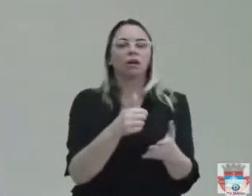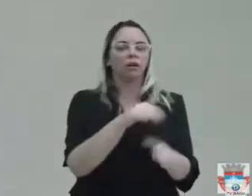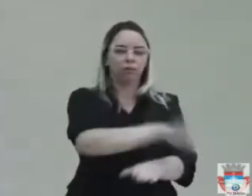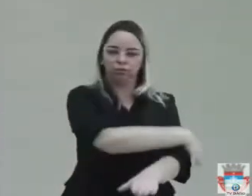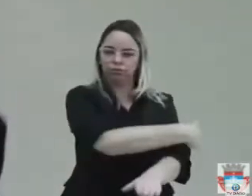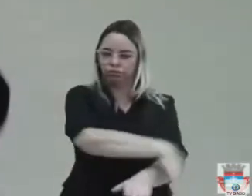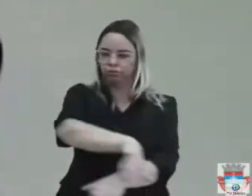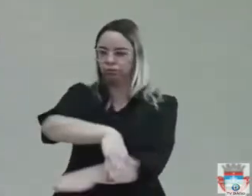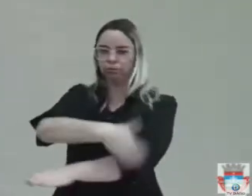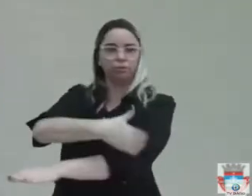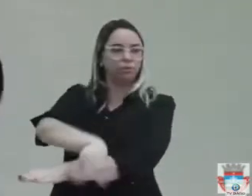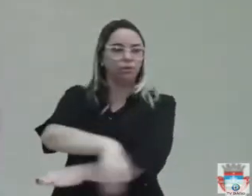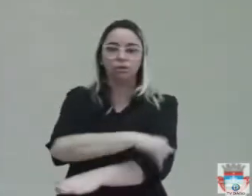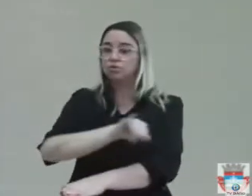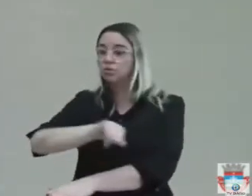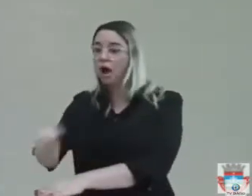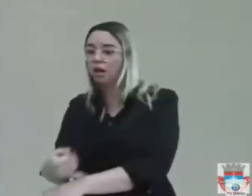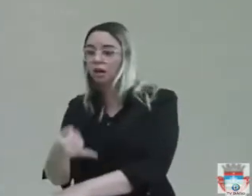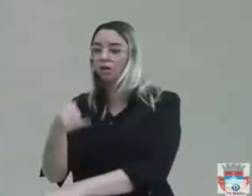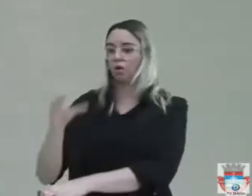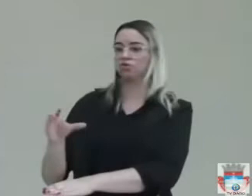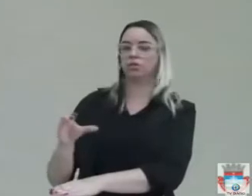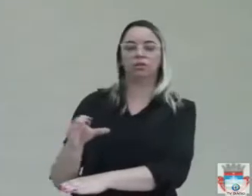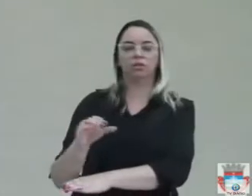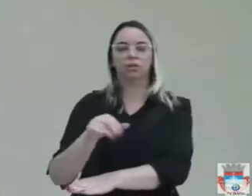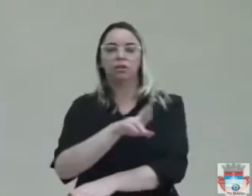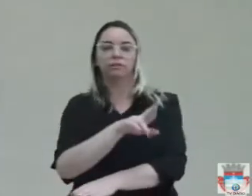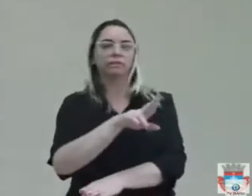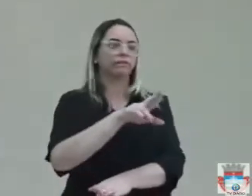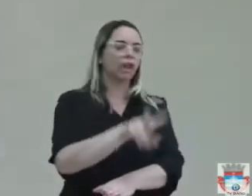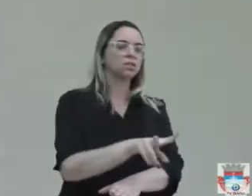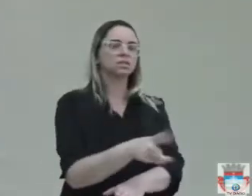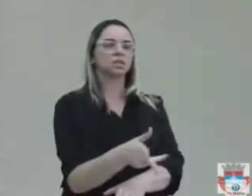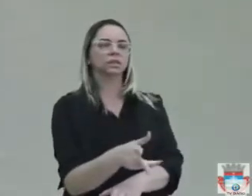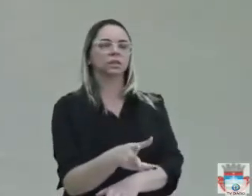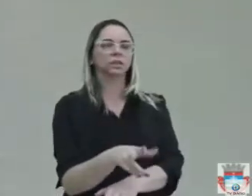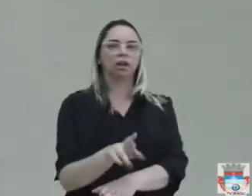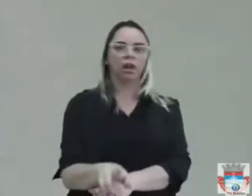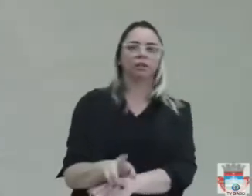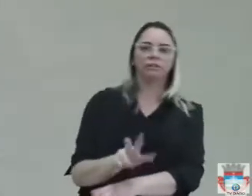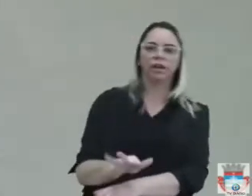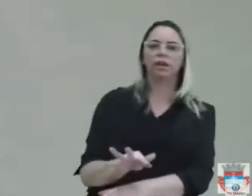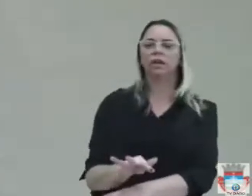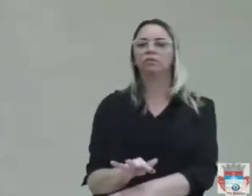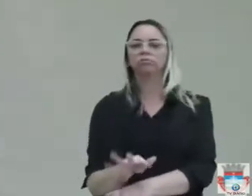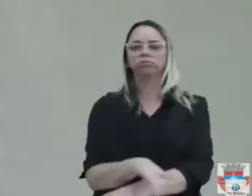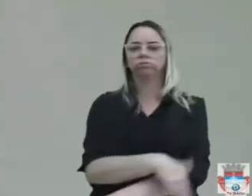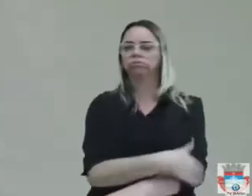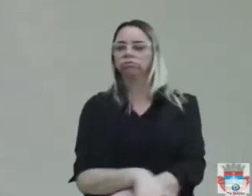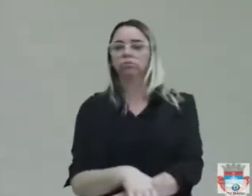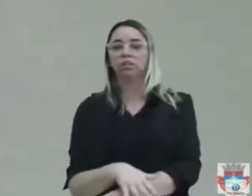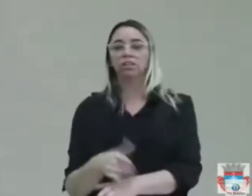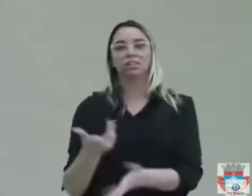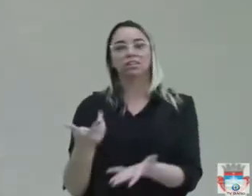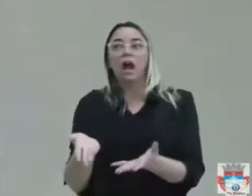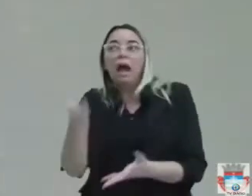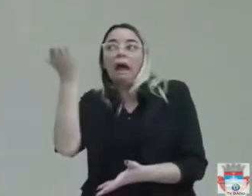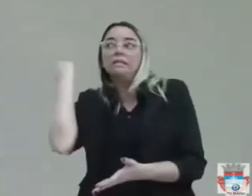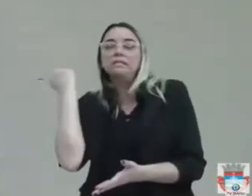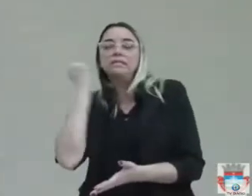Do Joaquim Costa, do Gil de Valença e do Ricardo Ferreira, foi recurso que ficou de convênio anterior,